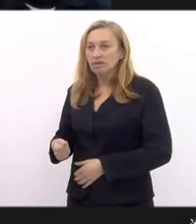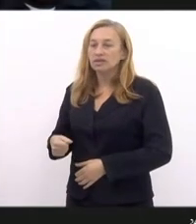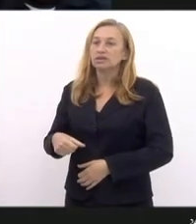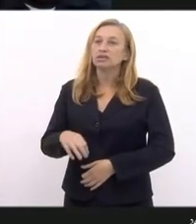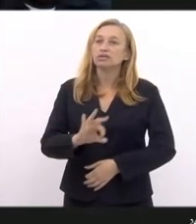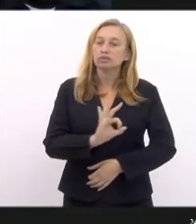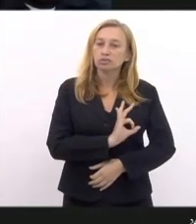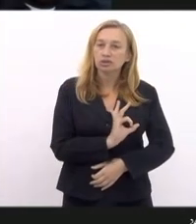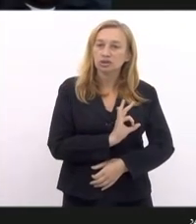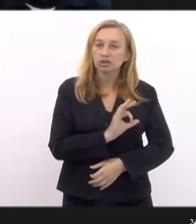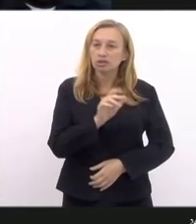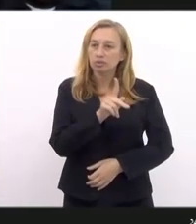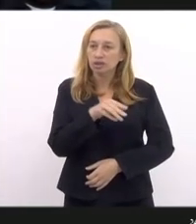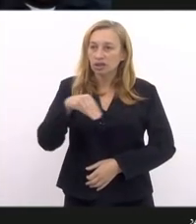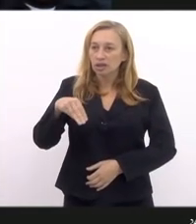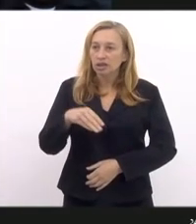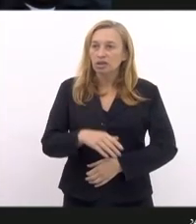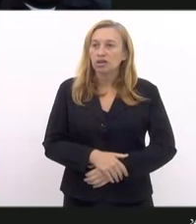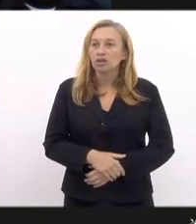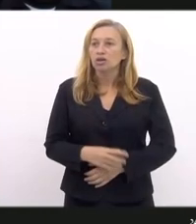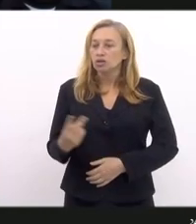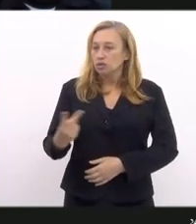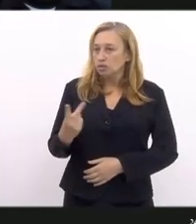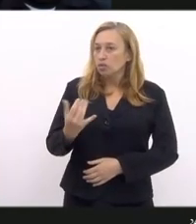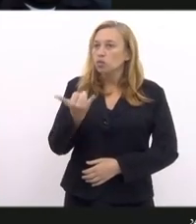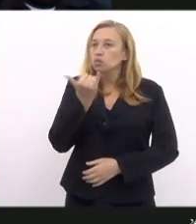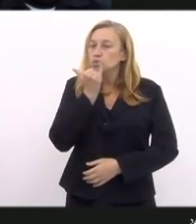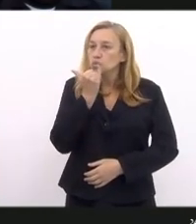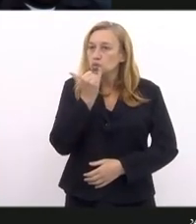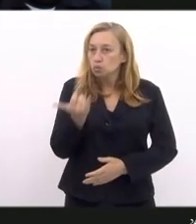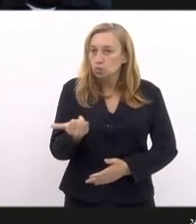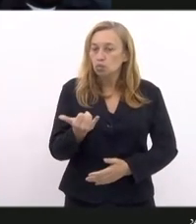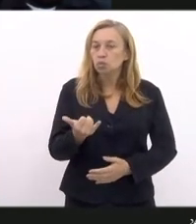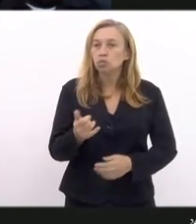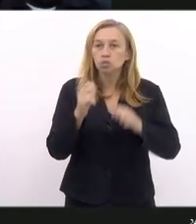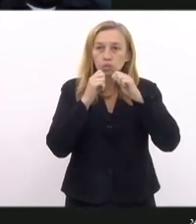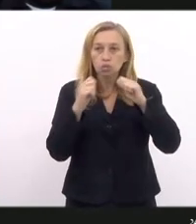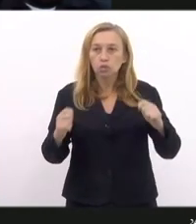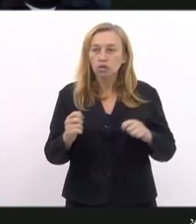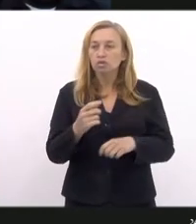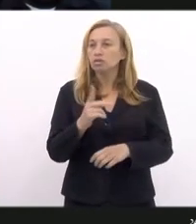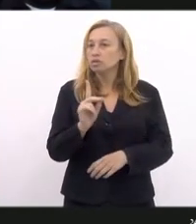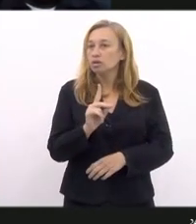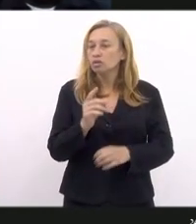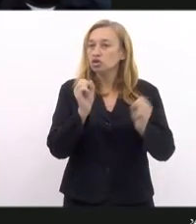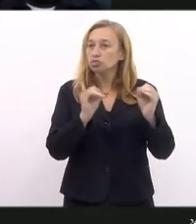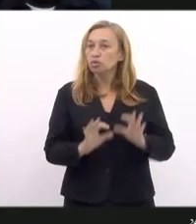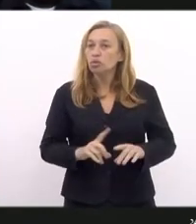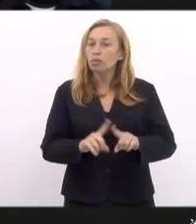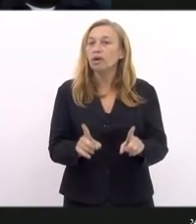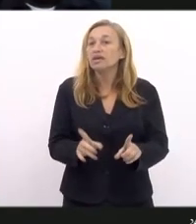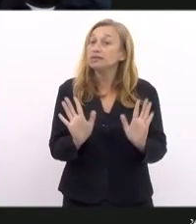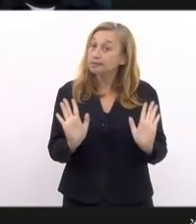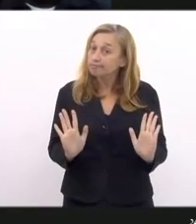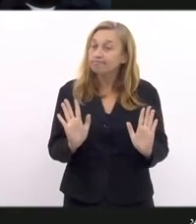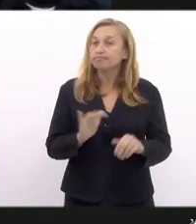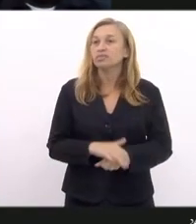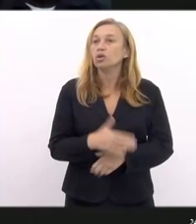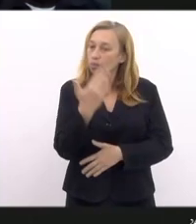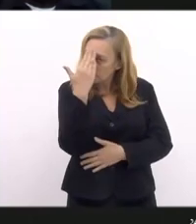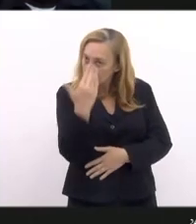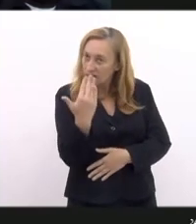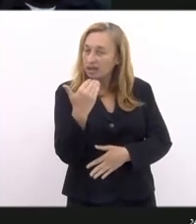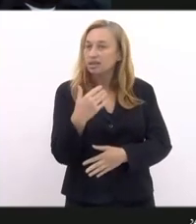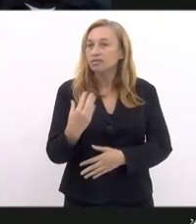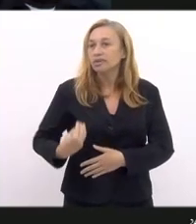favor, deem dos dois e me desculpem porque a minha assessoria não passou dessa maneira. Mas, de qualquer maneira, obrigado